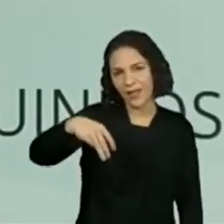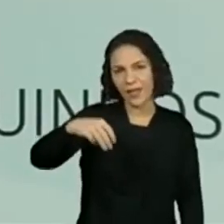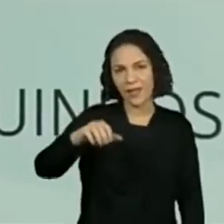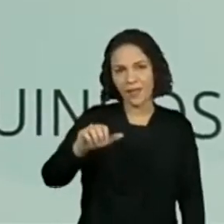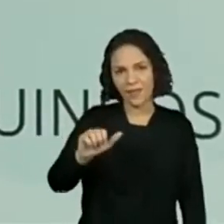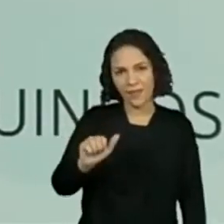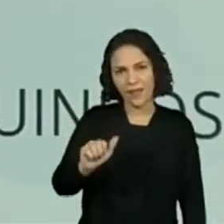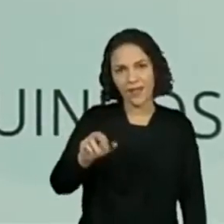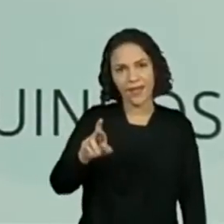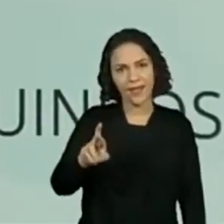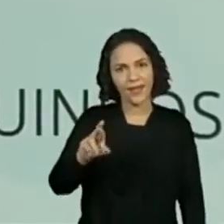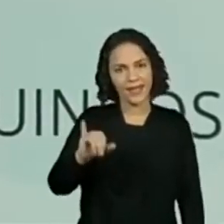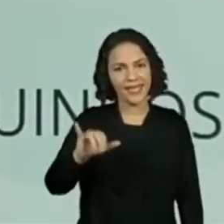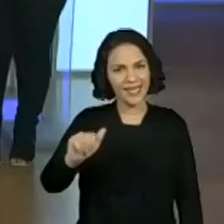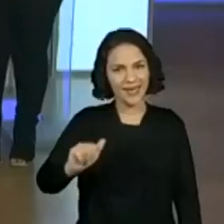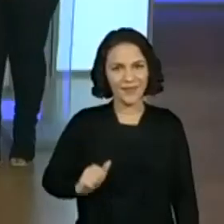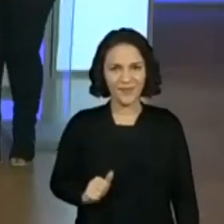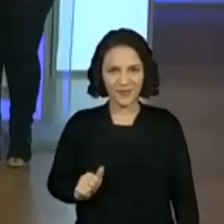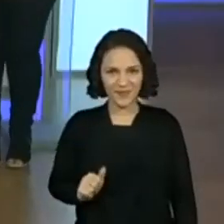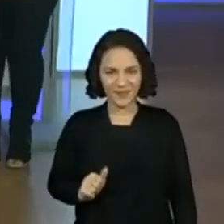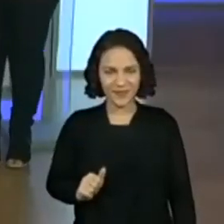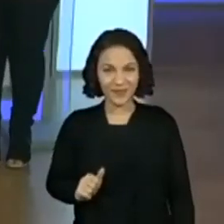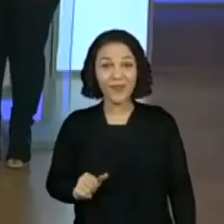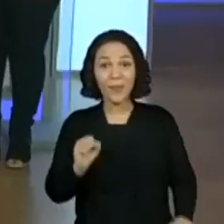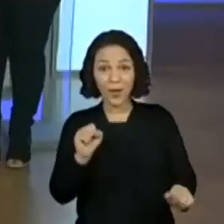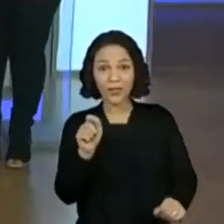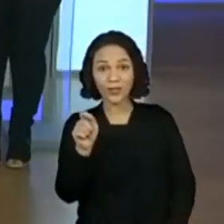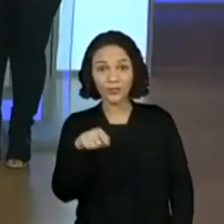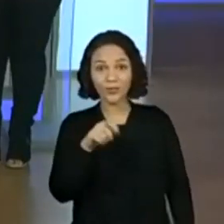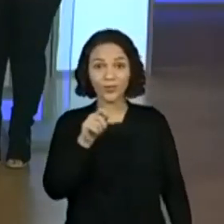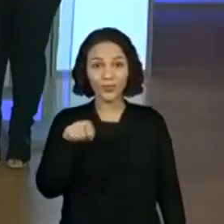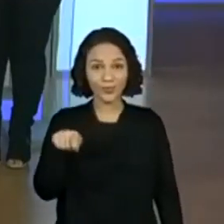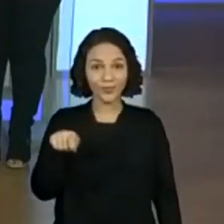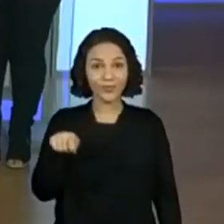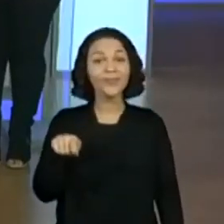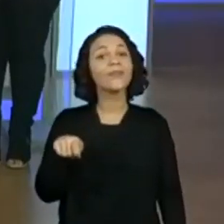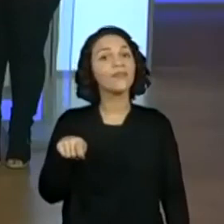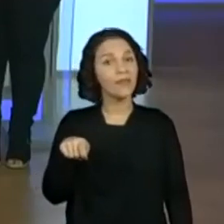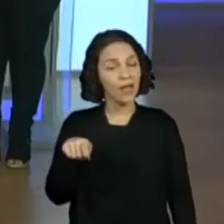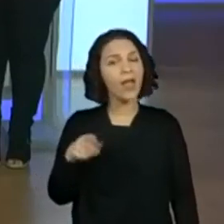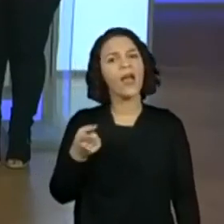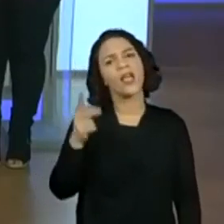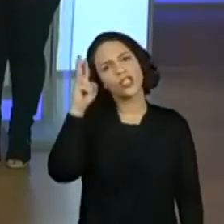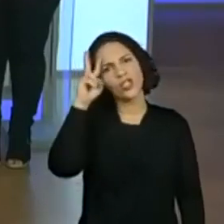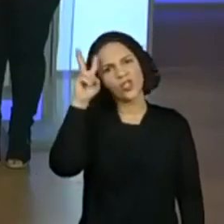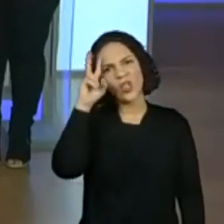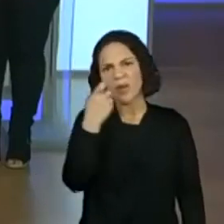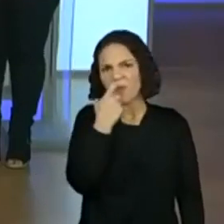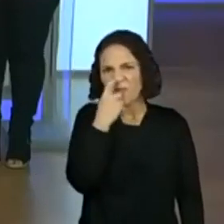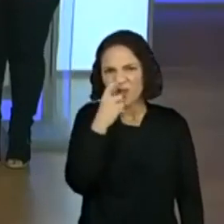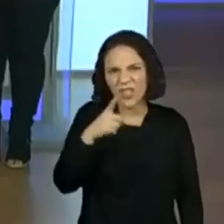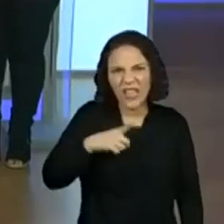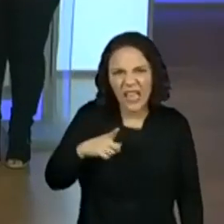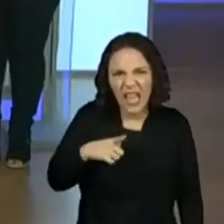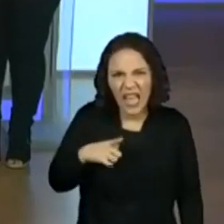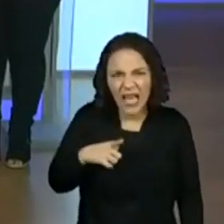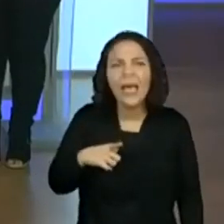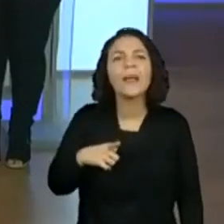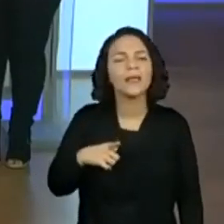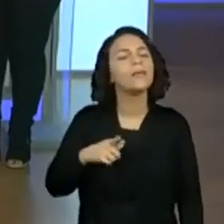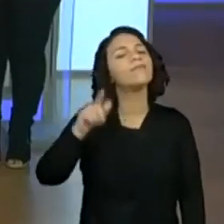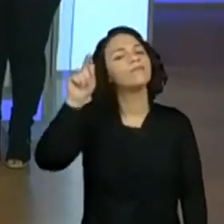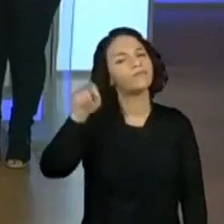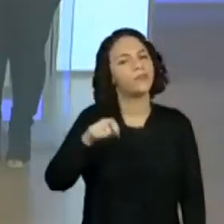Professora Vivi, podemos assinalar esse título como uma história que tem bruxa? Sim, João e Maria.